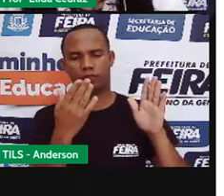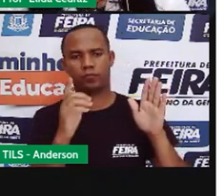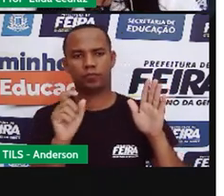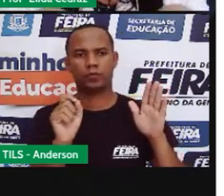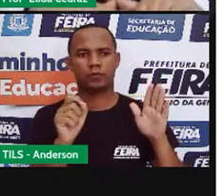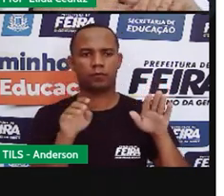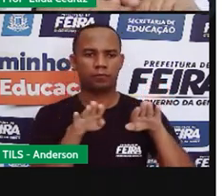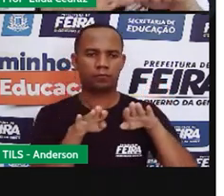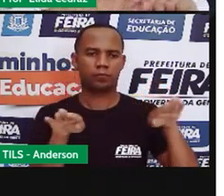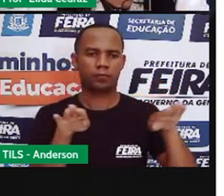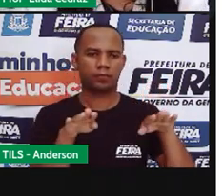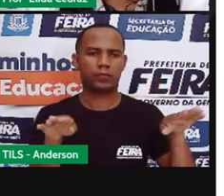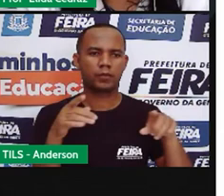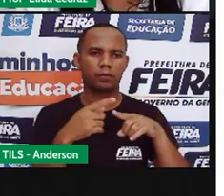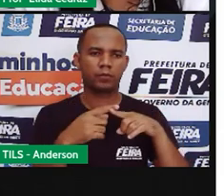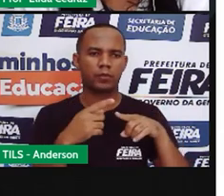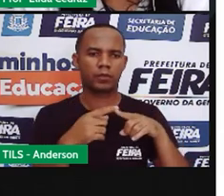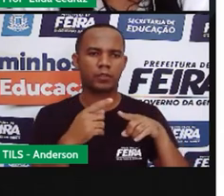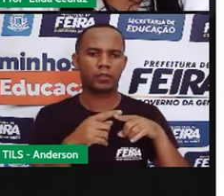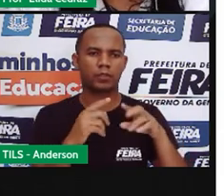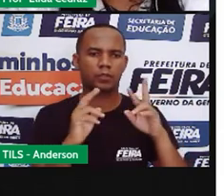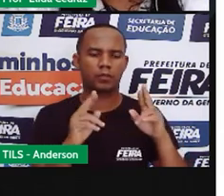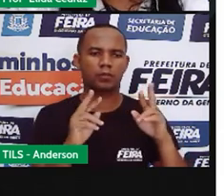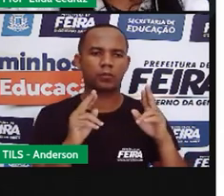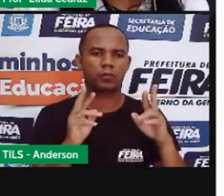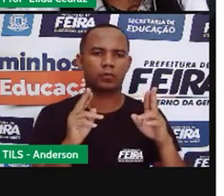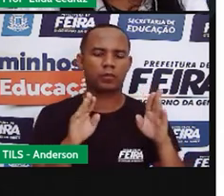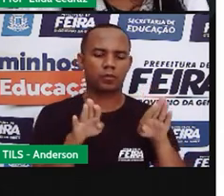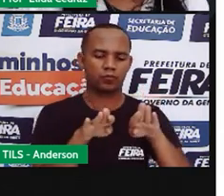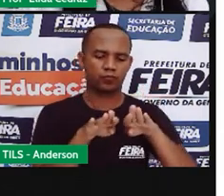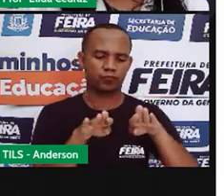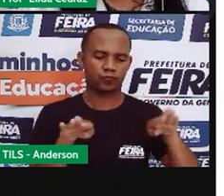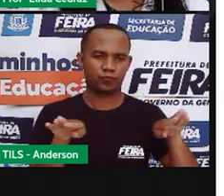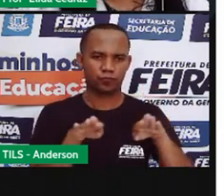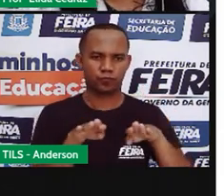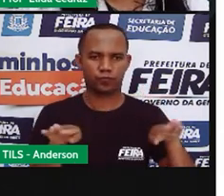são planas porque elas estão de uma forma super simples